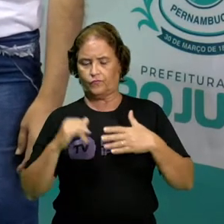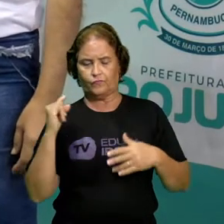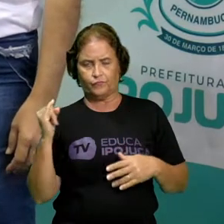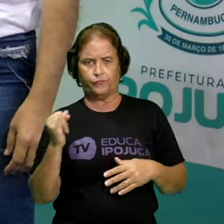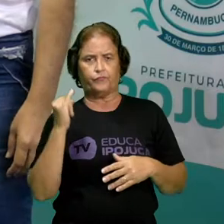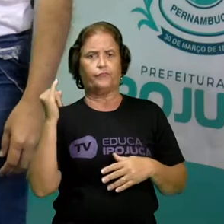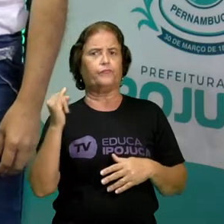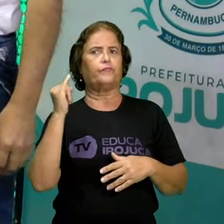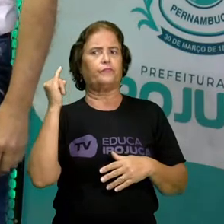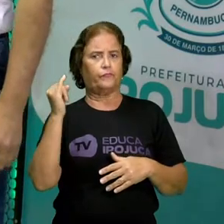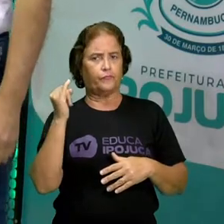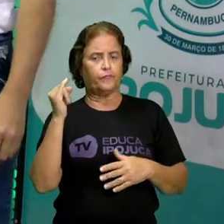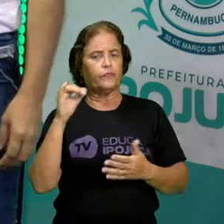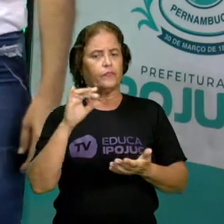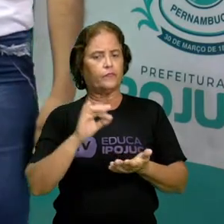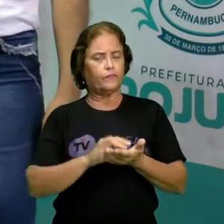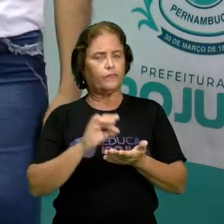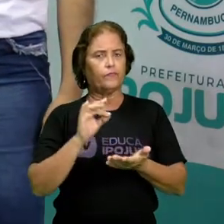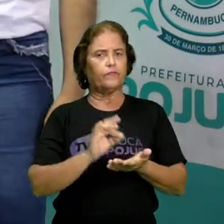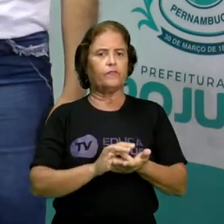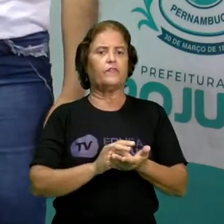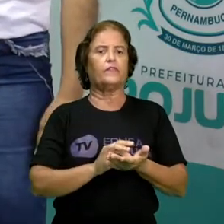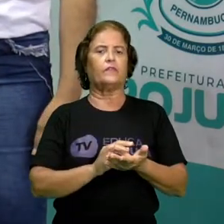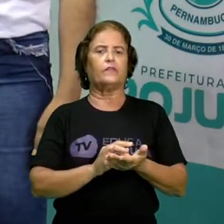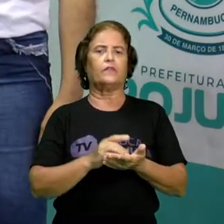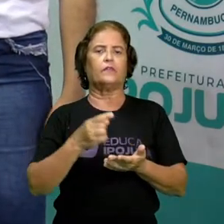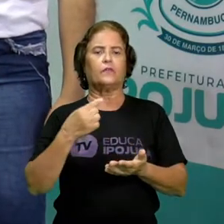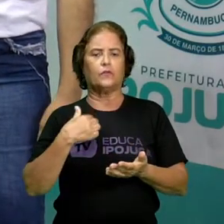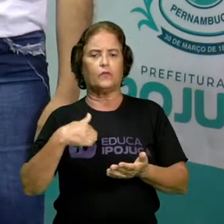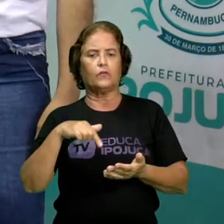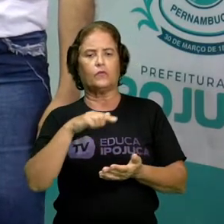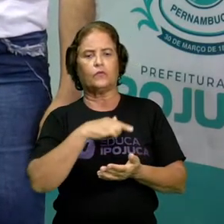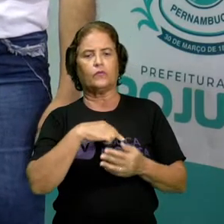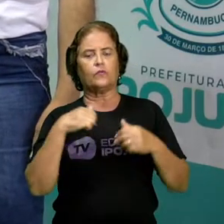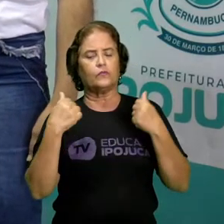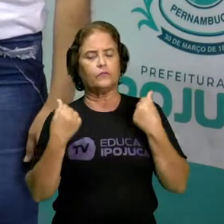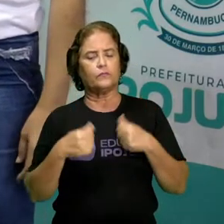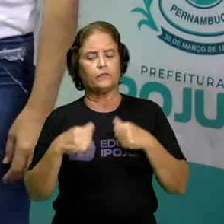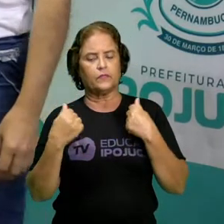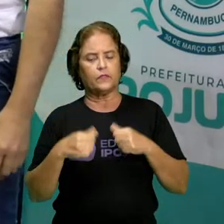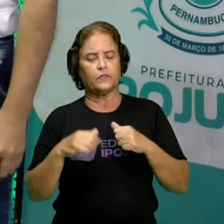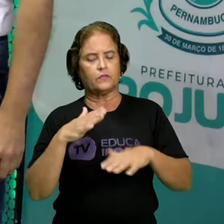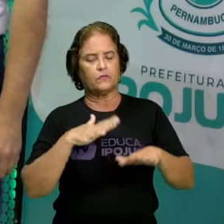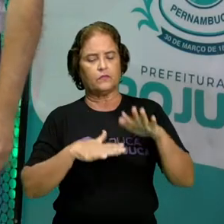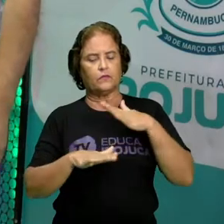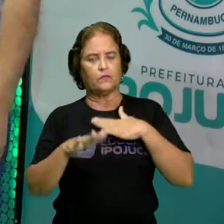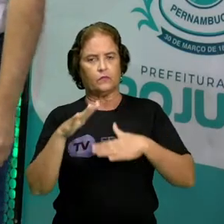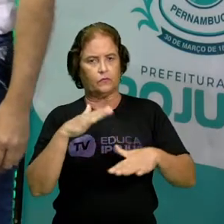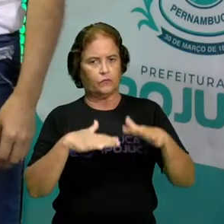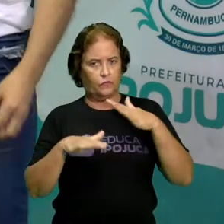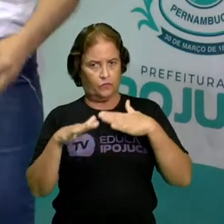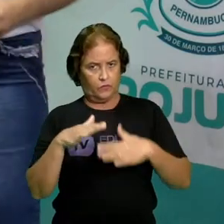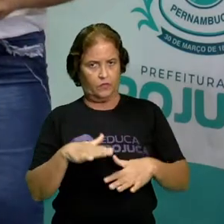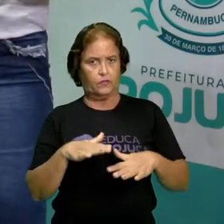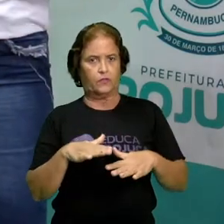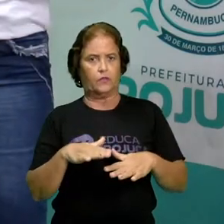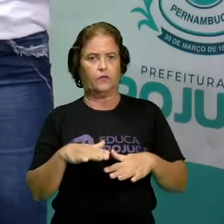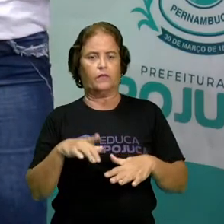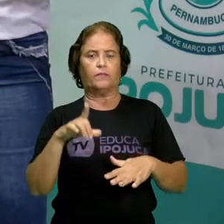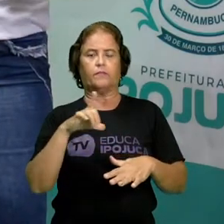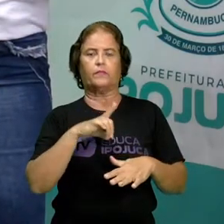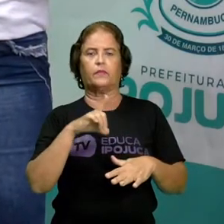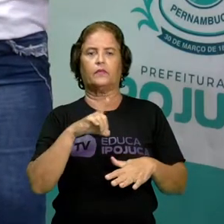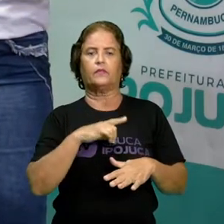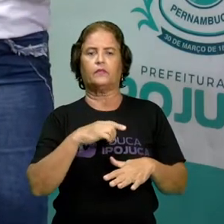isso mesmo, muito importante, e nós devemos cuidar bem dele, para nós termos o quê?